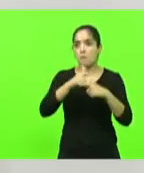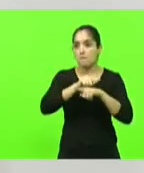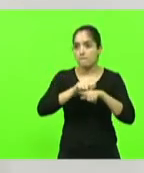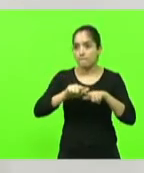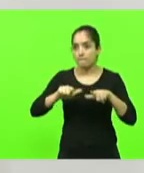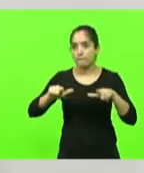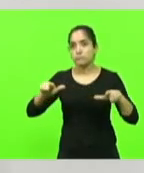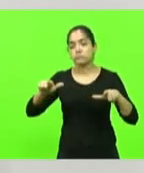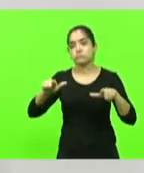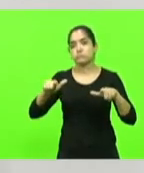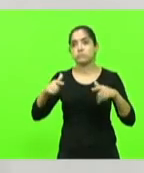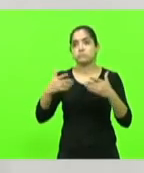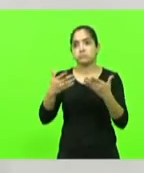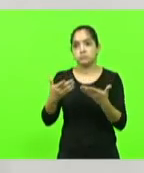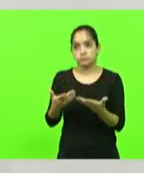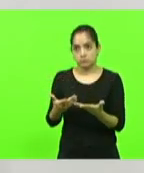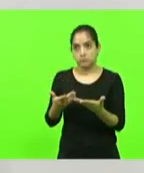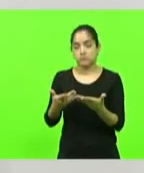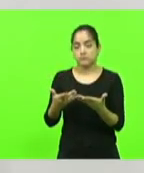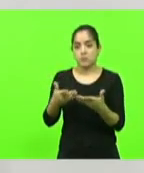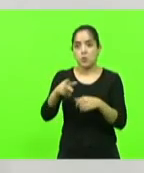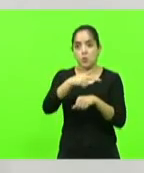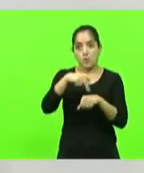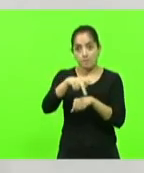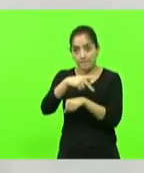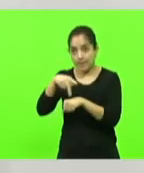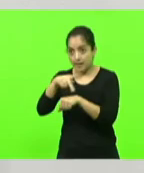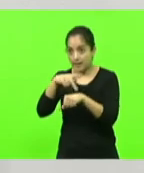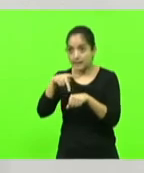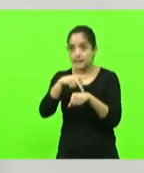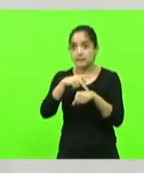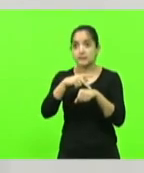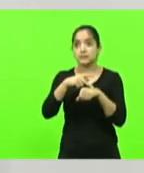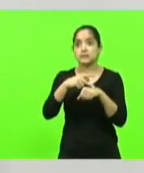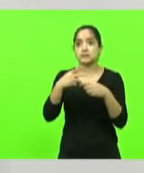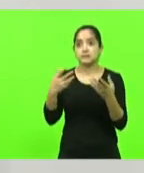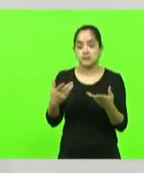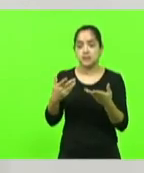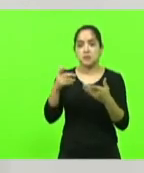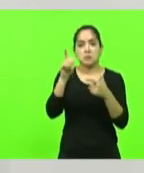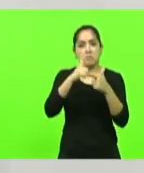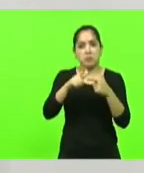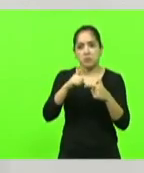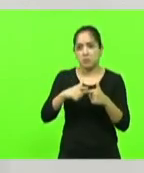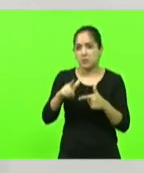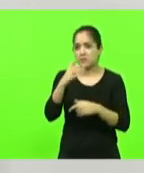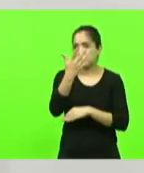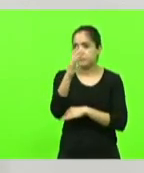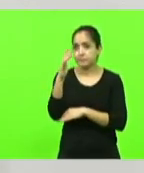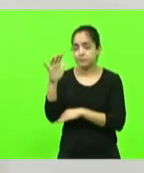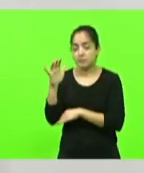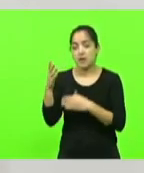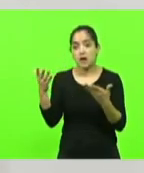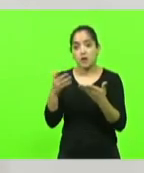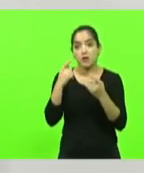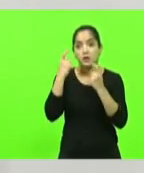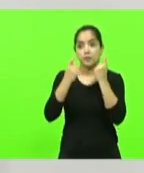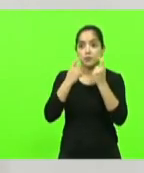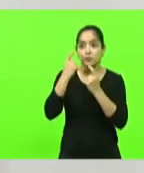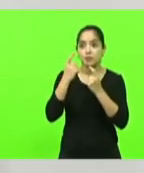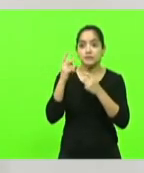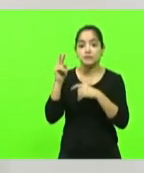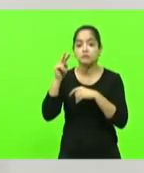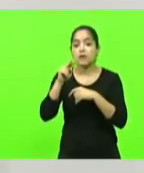guerras transformaram os seus países em verdadeiros infernos ecológicos e agora a grande preocupação dele volta para o Brasil